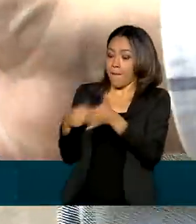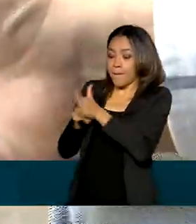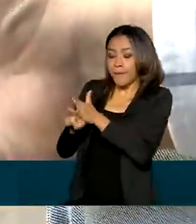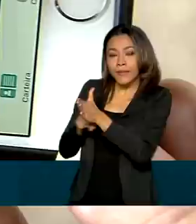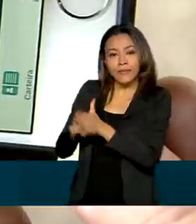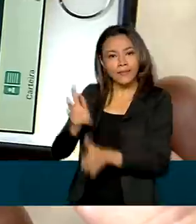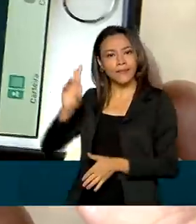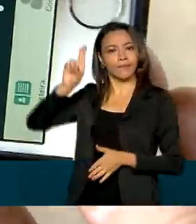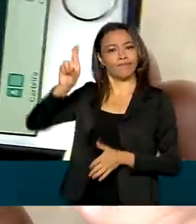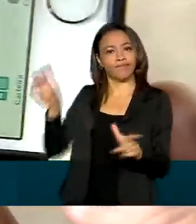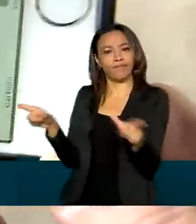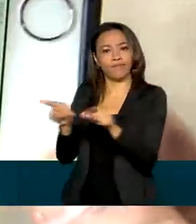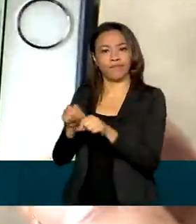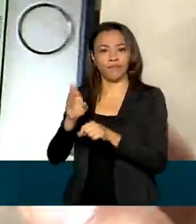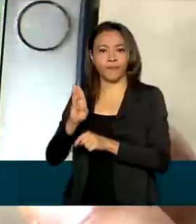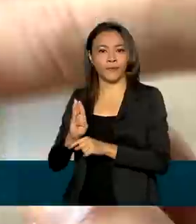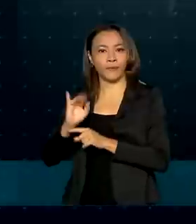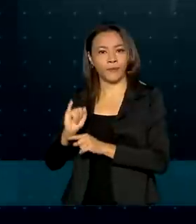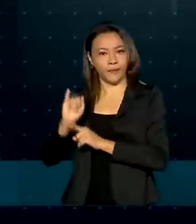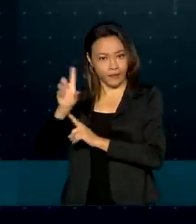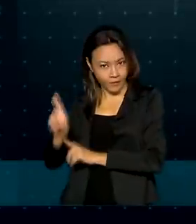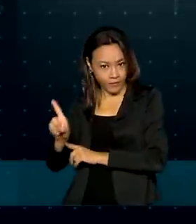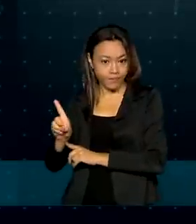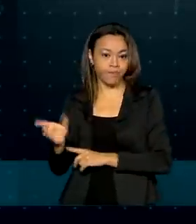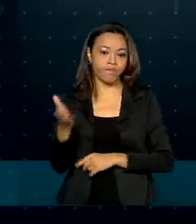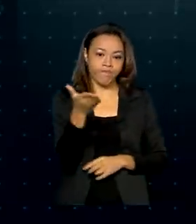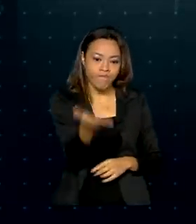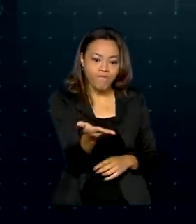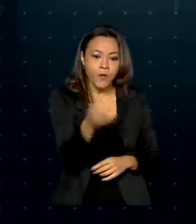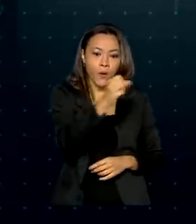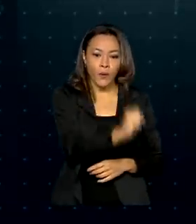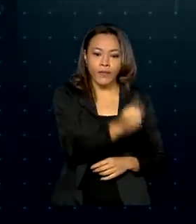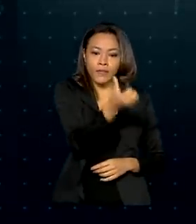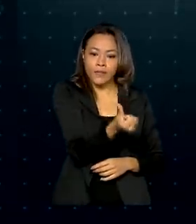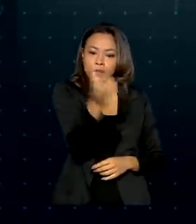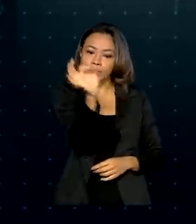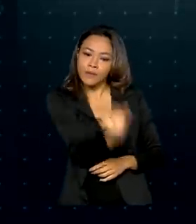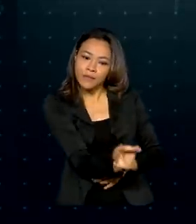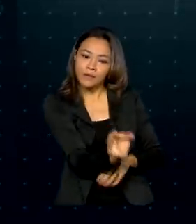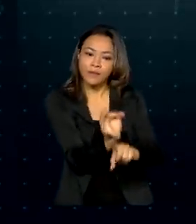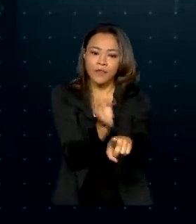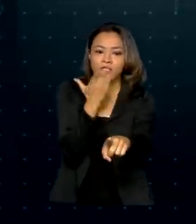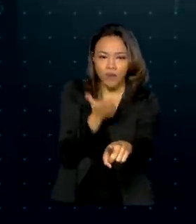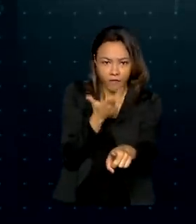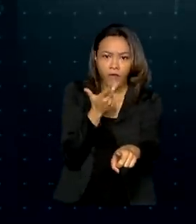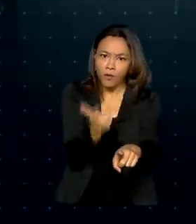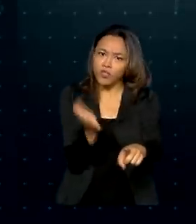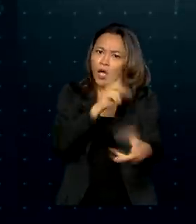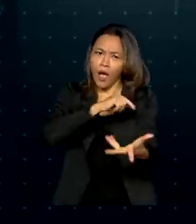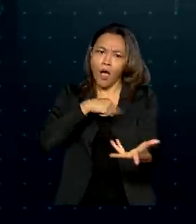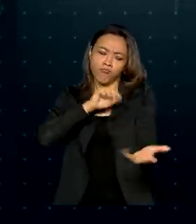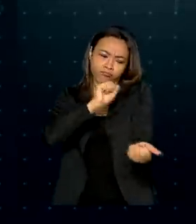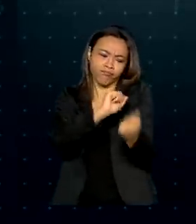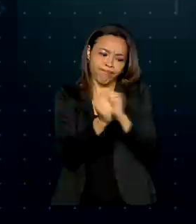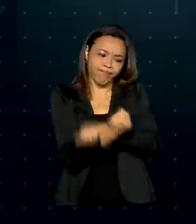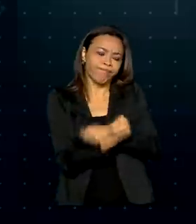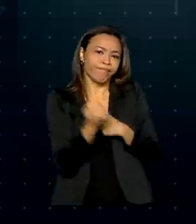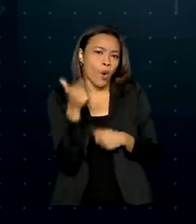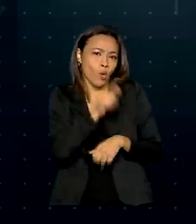pelo Banco Interamericano de Desenvolvimento. 86% declararam que estão adaptados ao mundo digital.